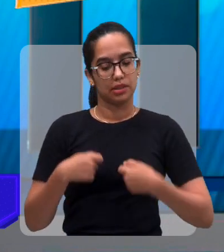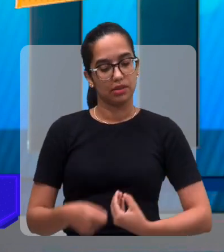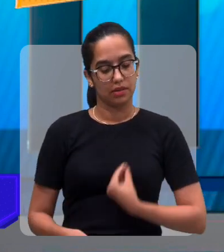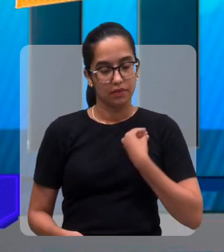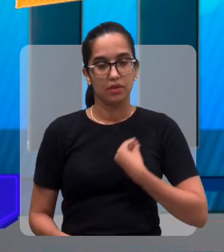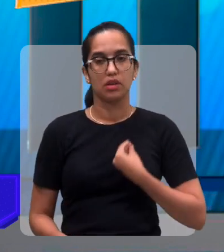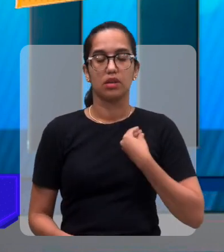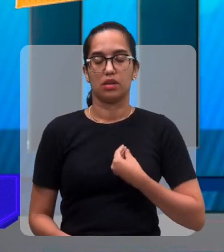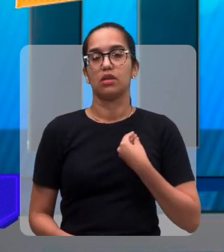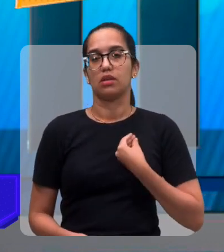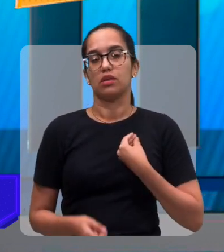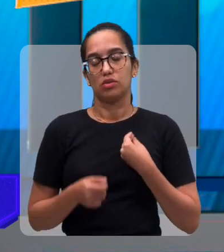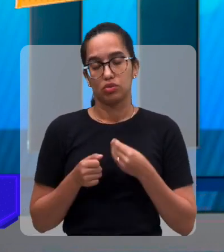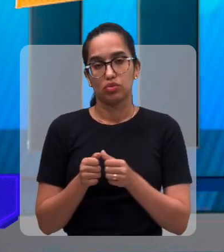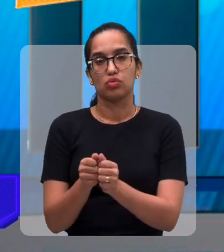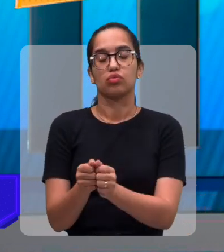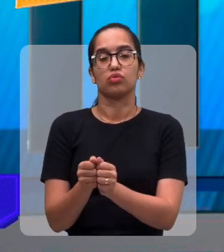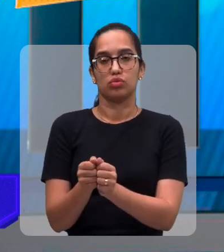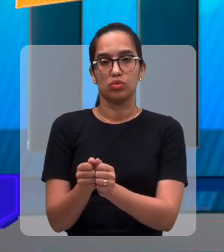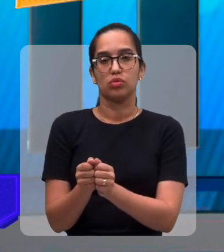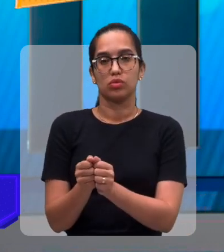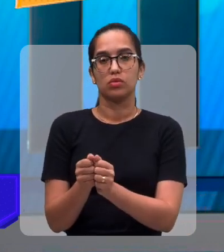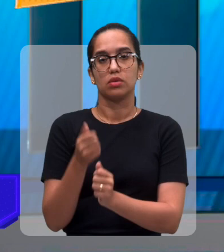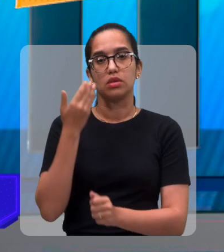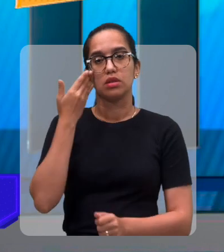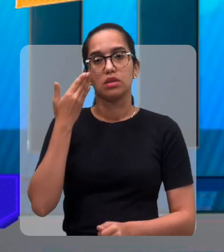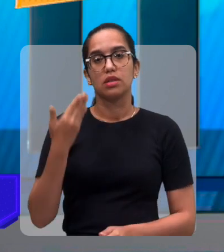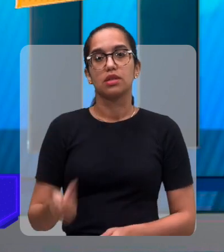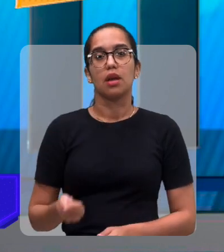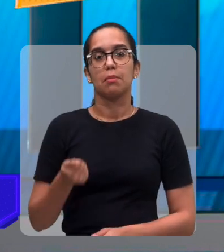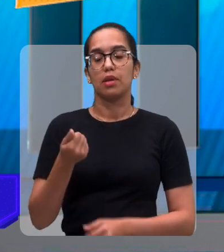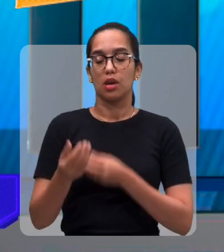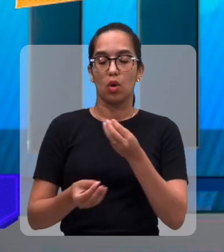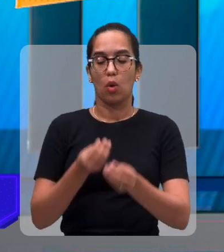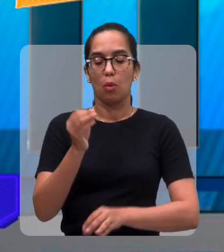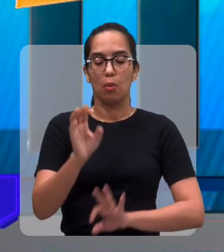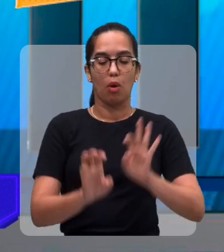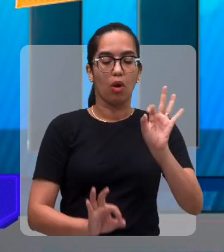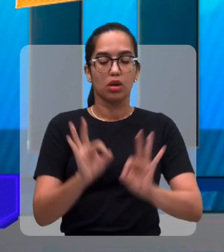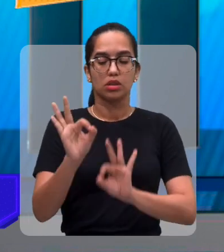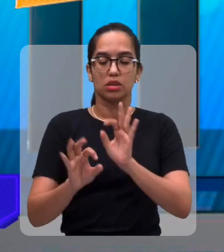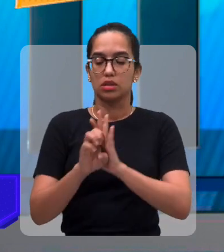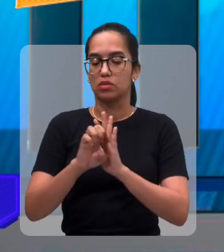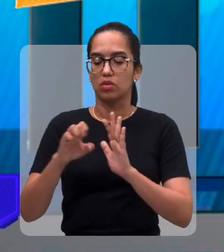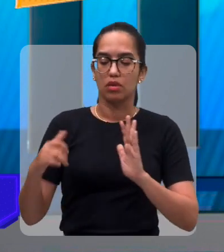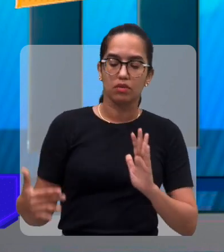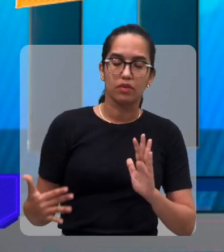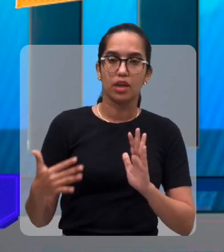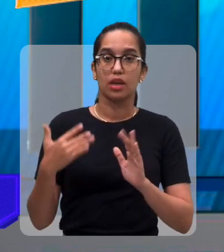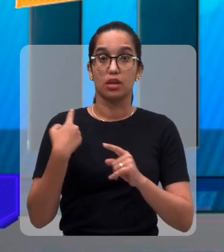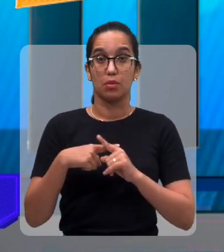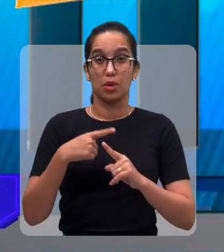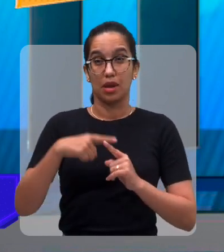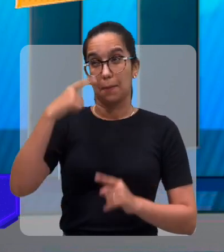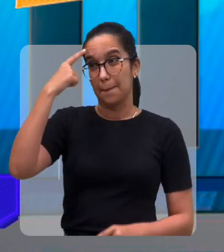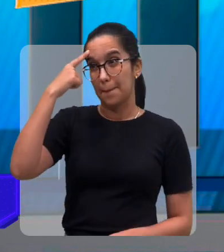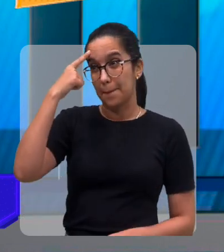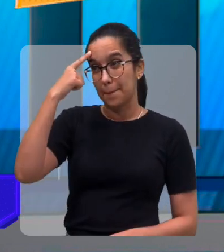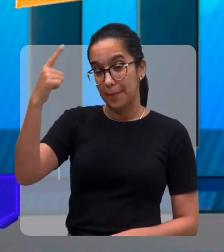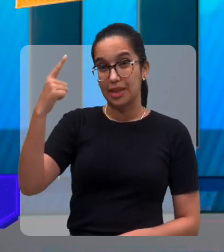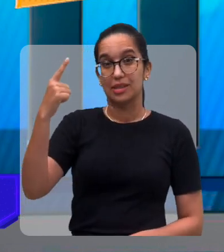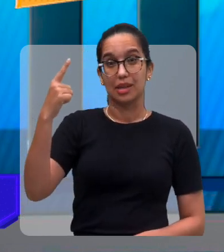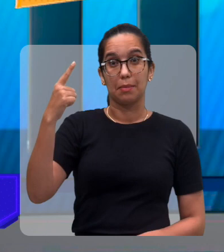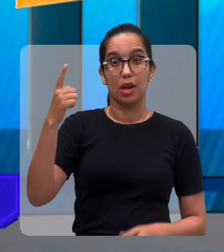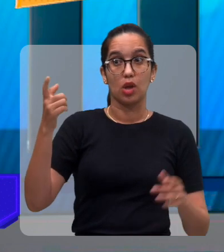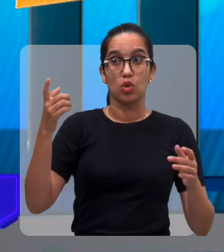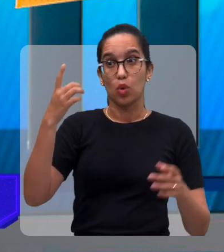a gente, esteja a par, né? Desse evento, para estar, inclusive, porque a nossa ideia lá, Chico,